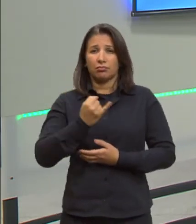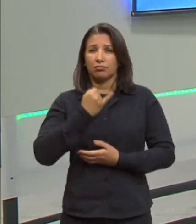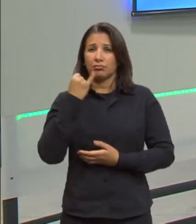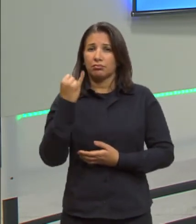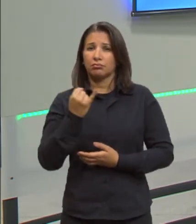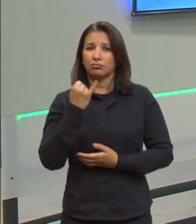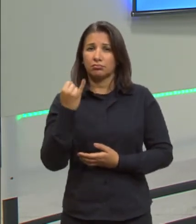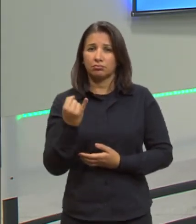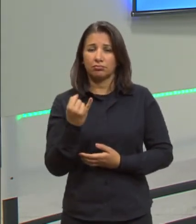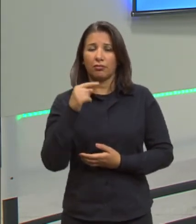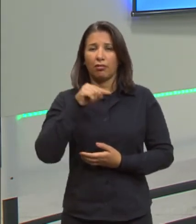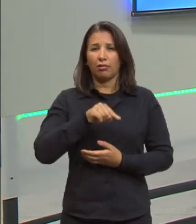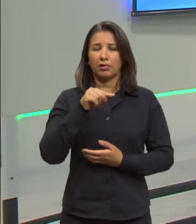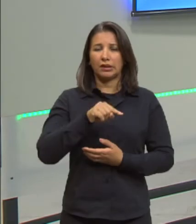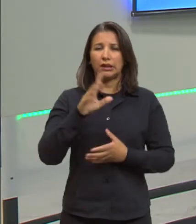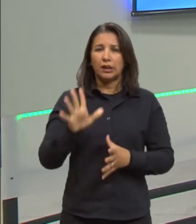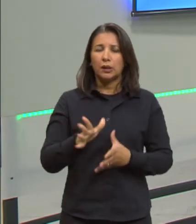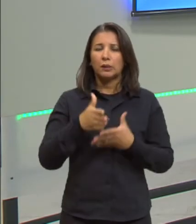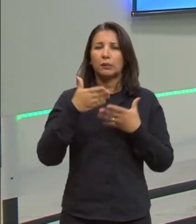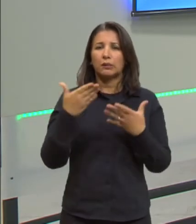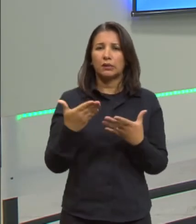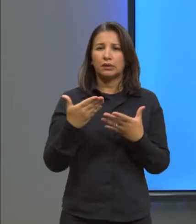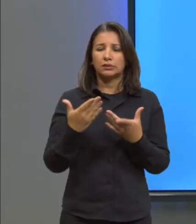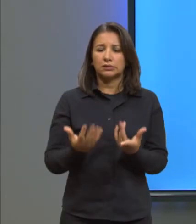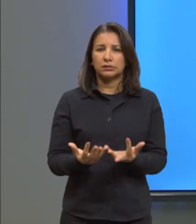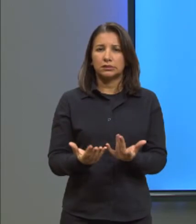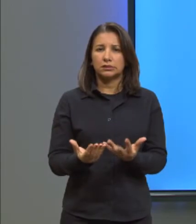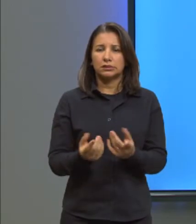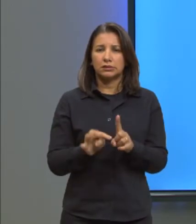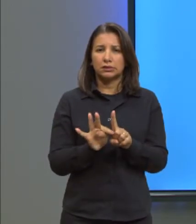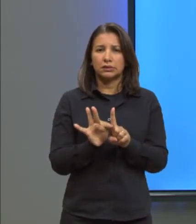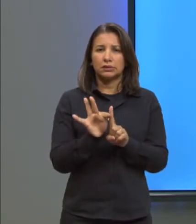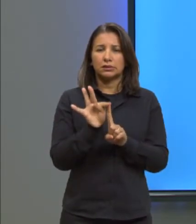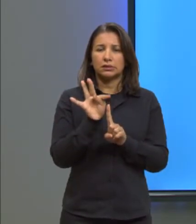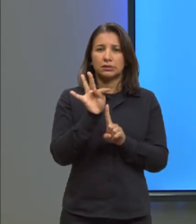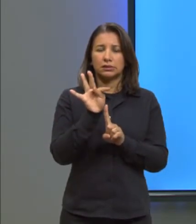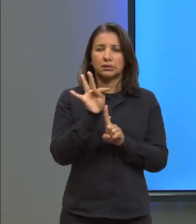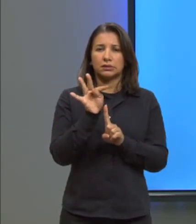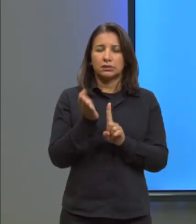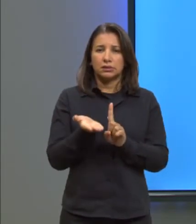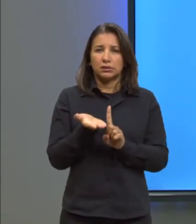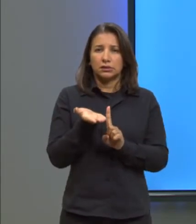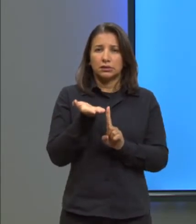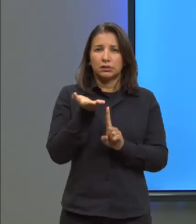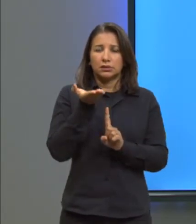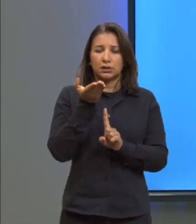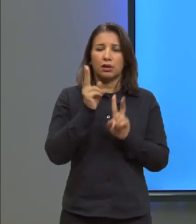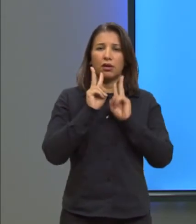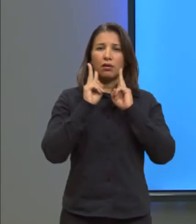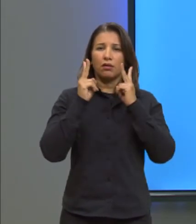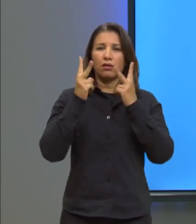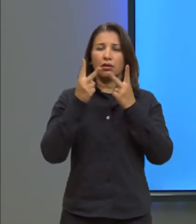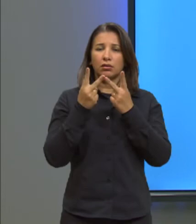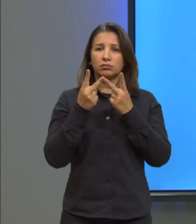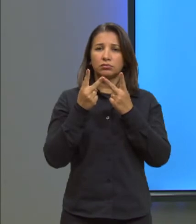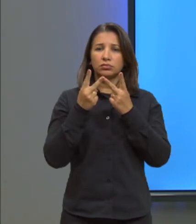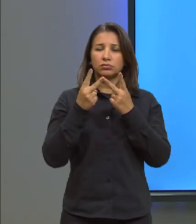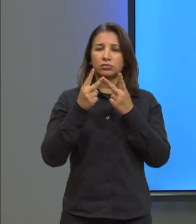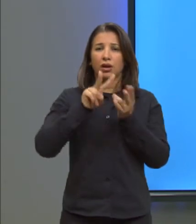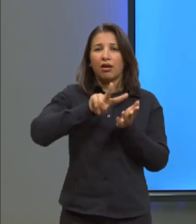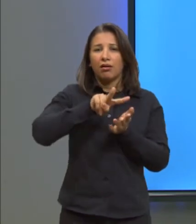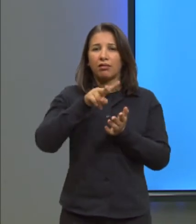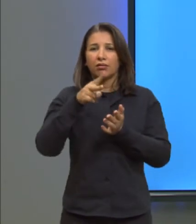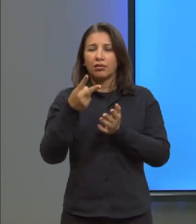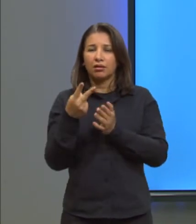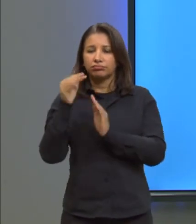Então, aqui, quando a temperatura está aumentando, o volume está fazendo o que? Diminuir, bom, se a